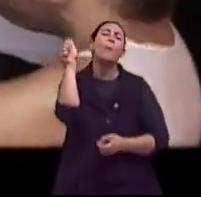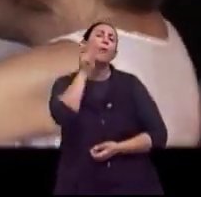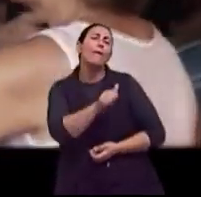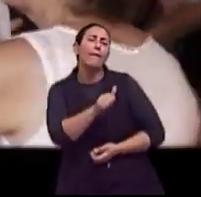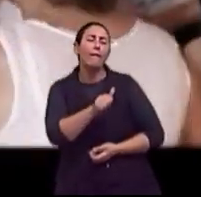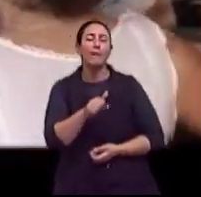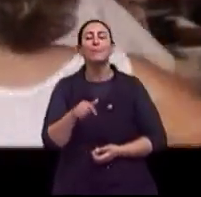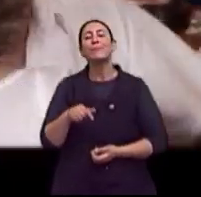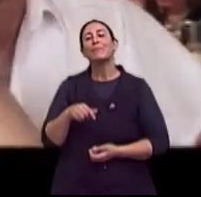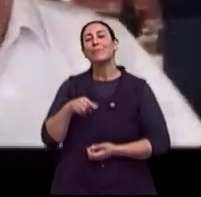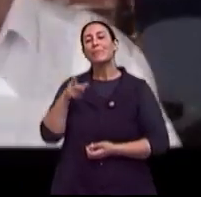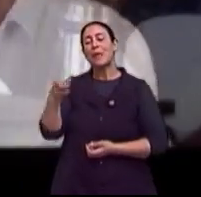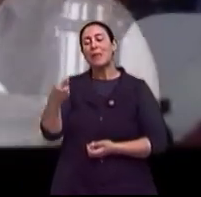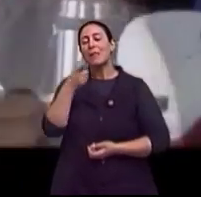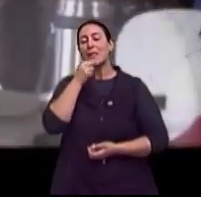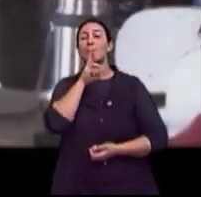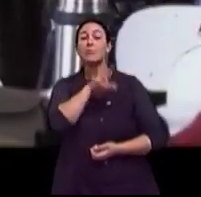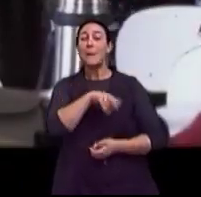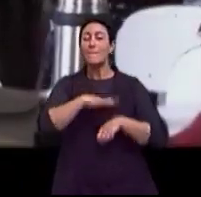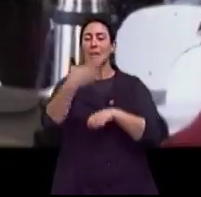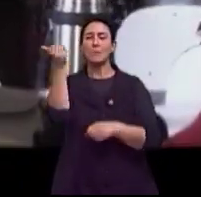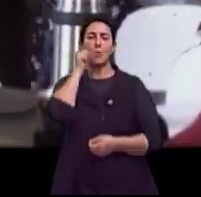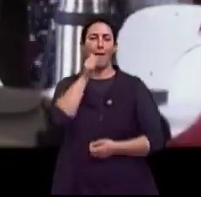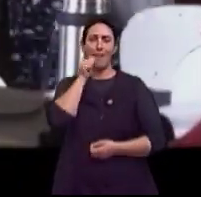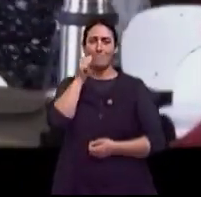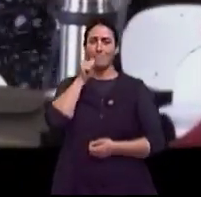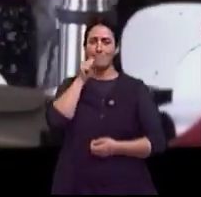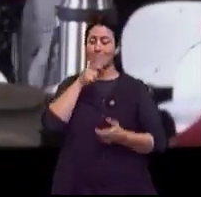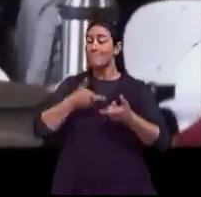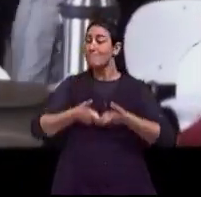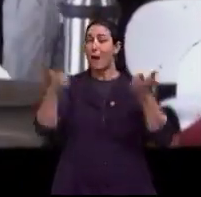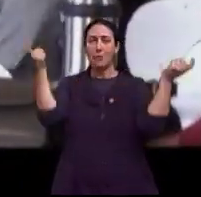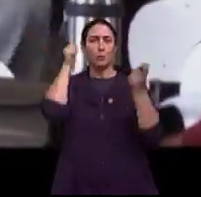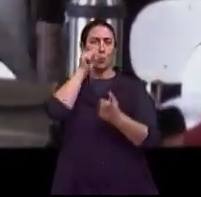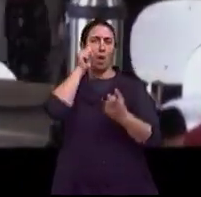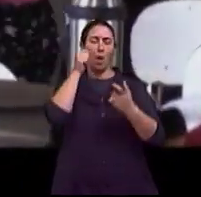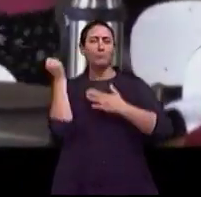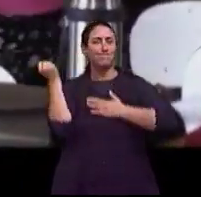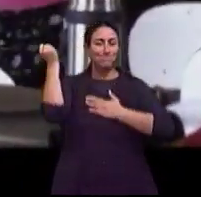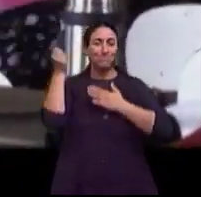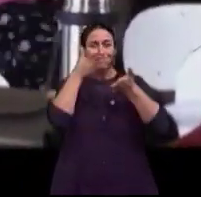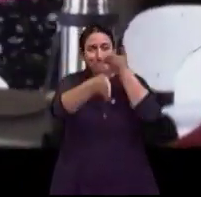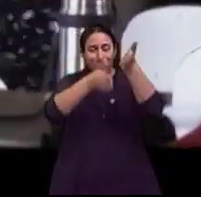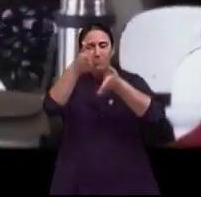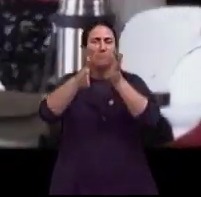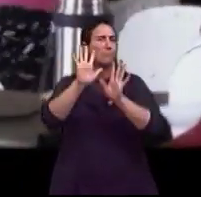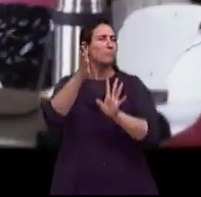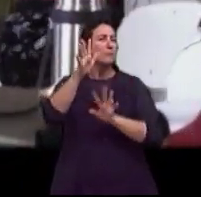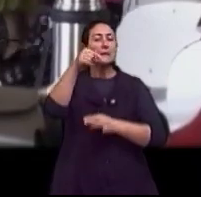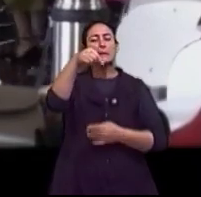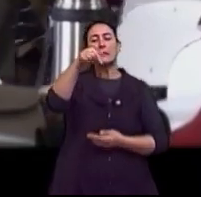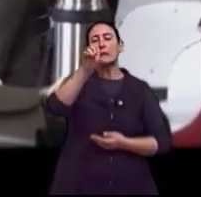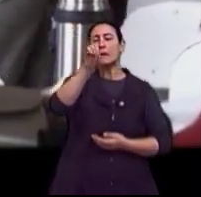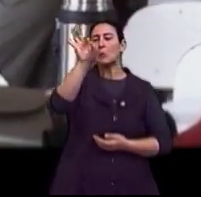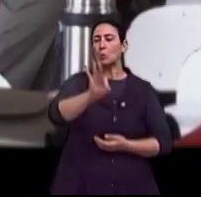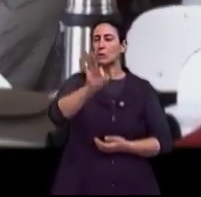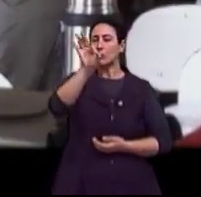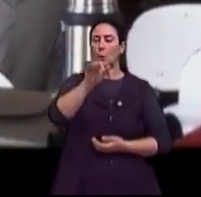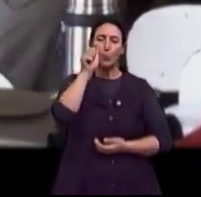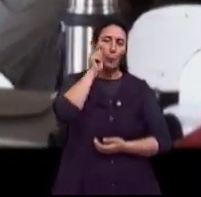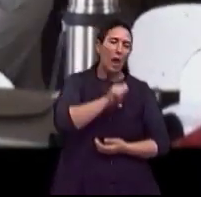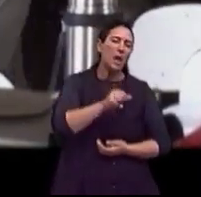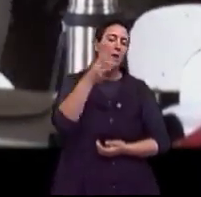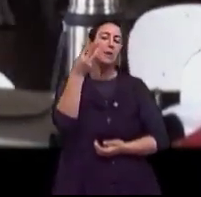as mulheres. As mulheres querem alguém. número maior das mulheres. Então, quase uns 70% mulheres, 30% homens.